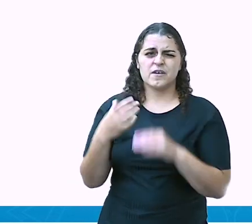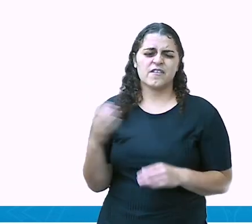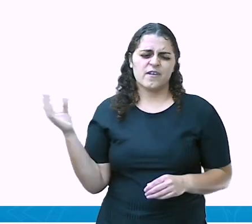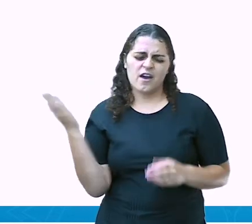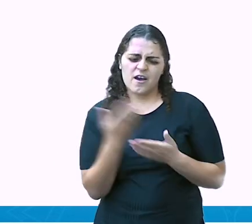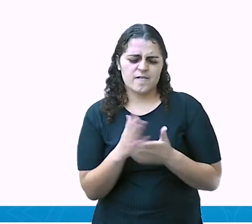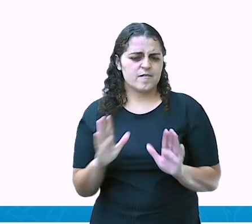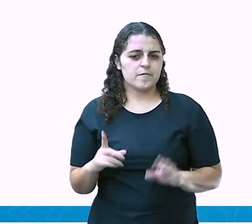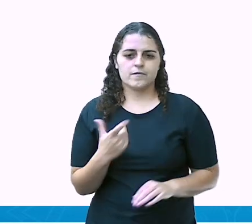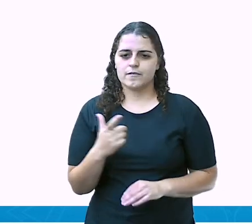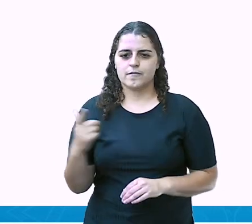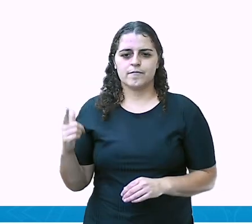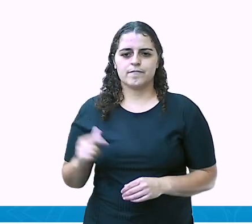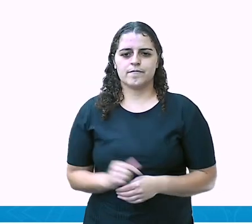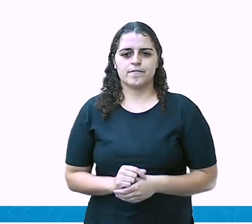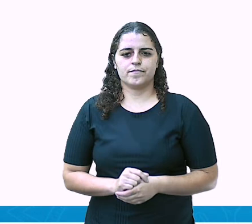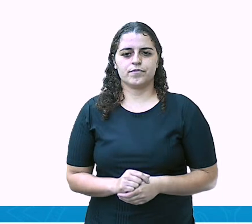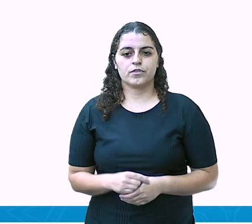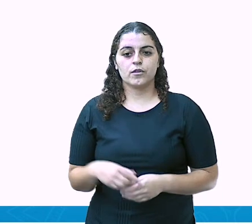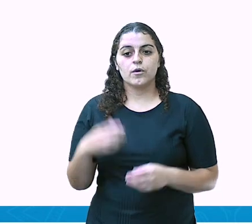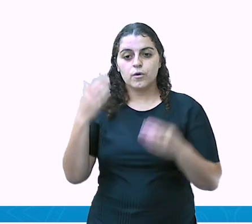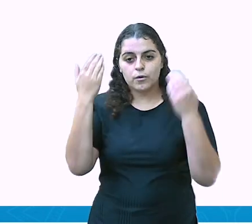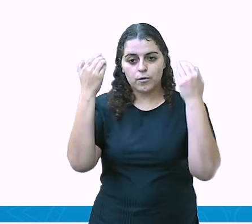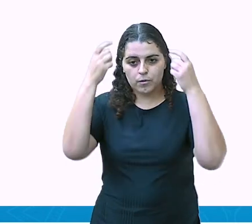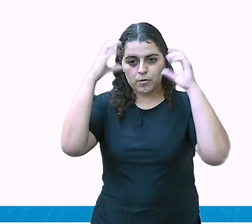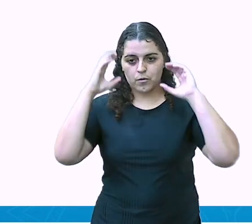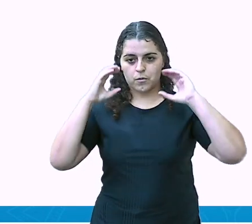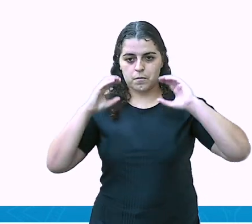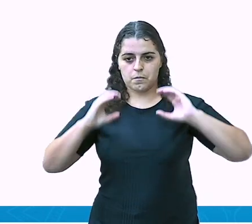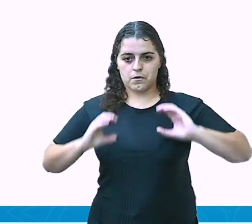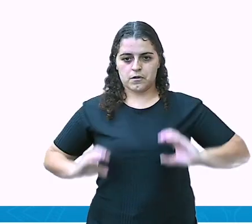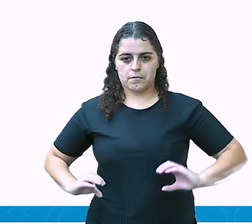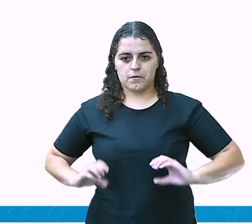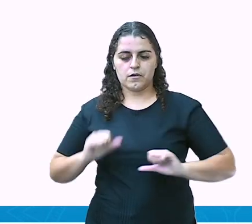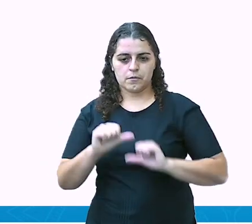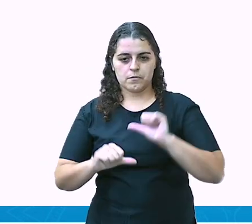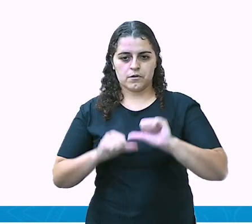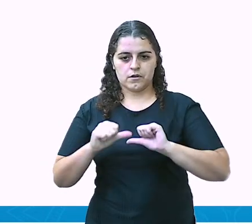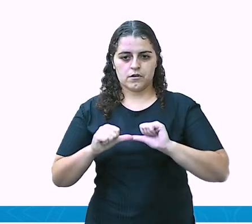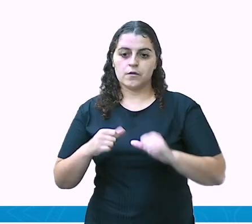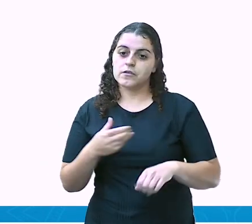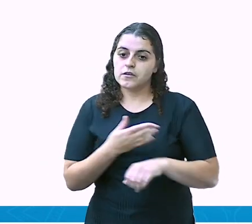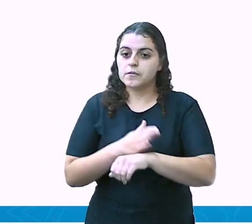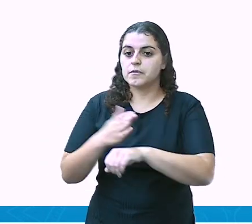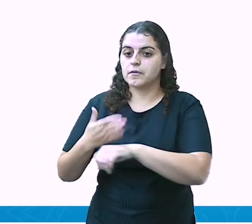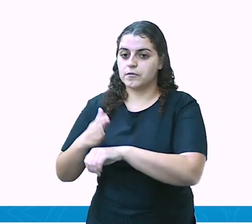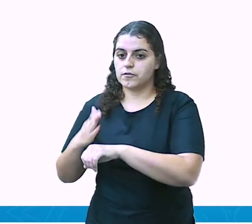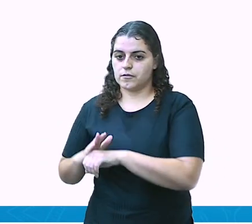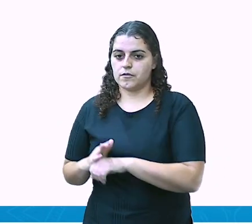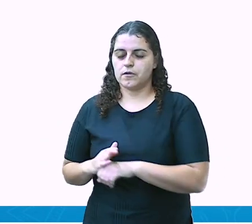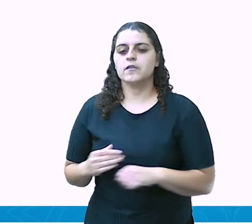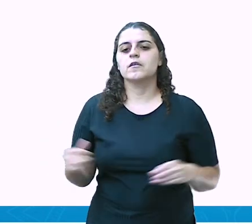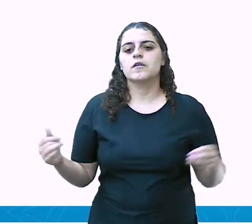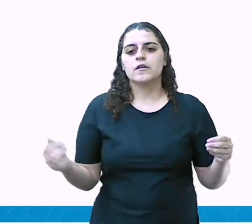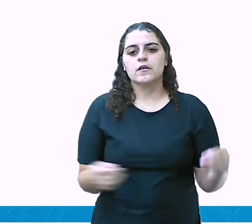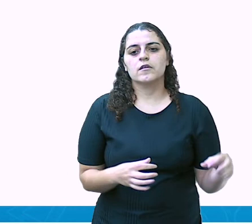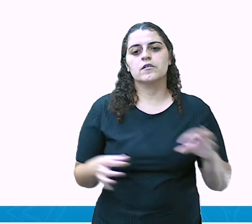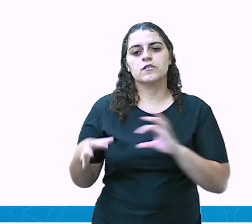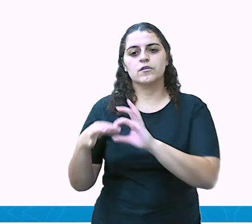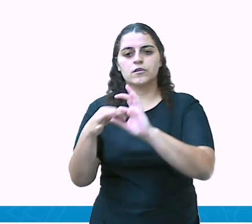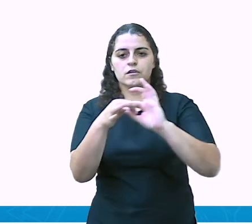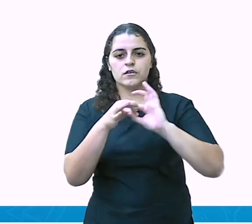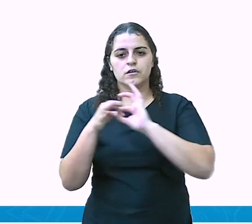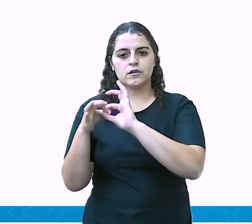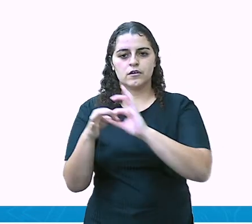de terapia. Não, com o comportamento para ser mudado, ele precisa ser trabalhado. Então, essa junção aí do